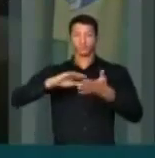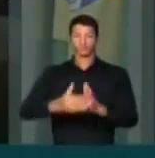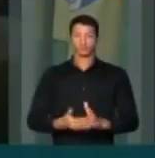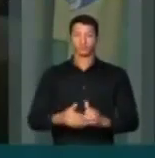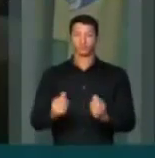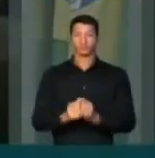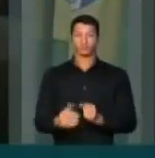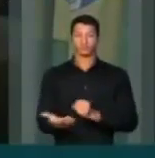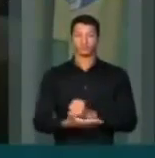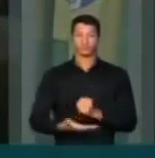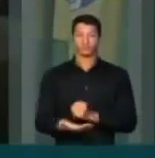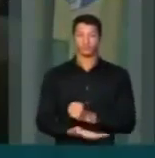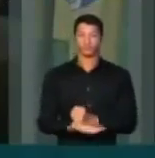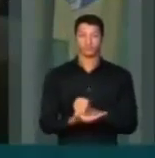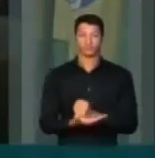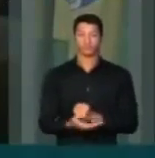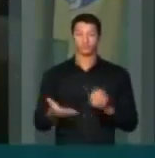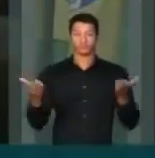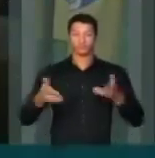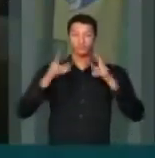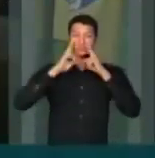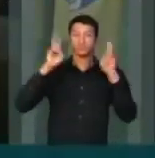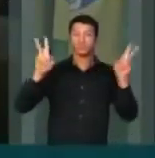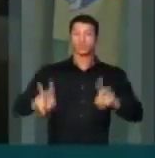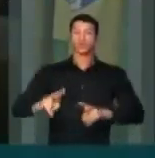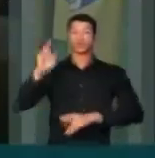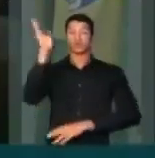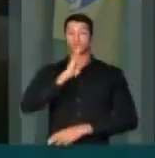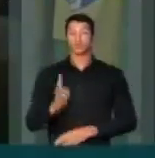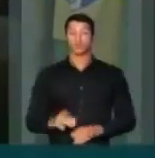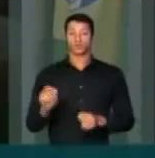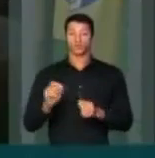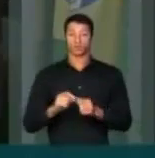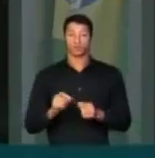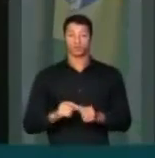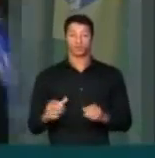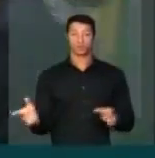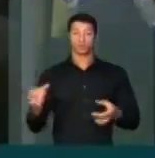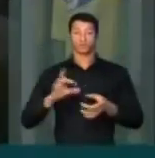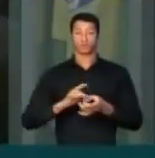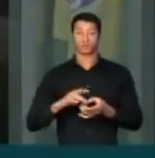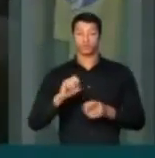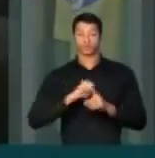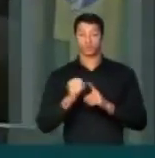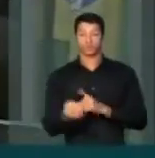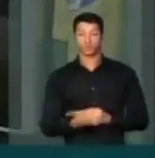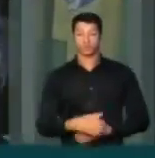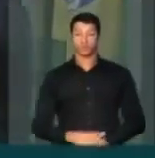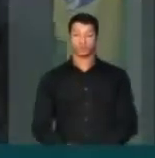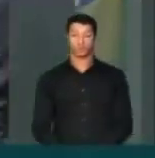partido, com a sua base, e olhe para o Brasil e faça um pacto... para o Brasil e faça pacto com o seu partido.